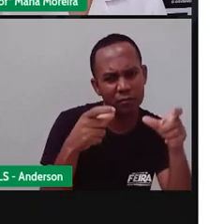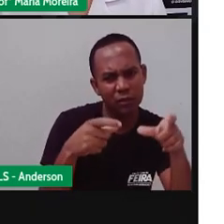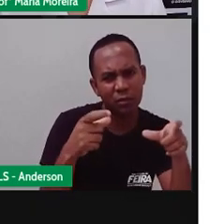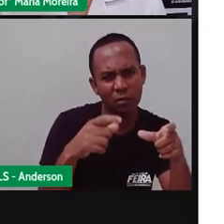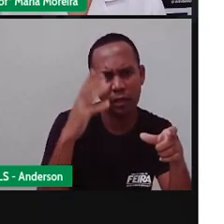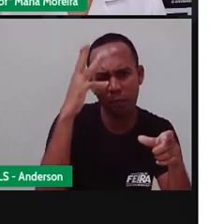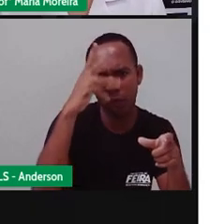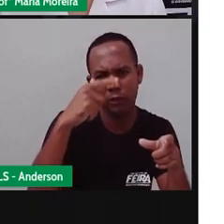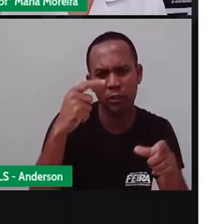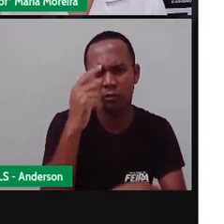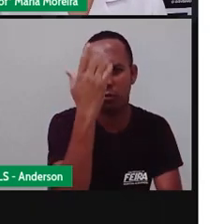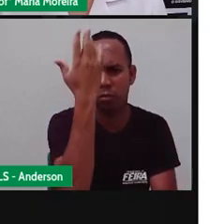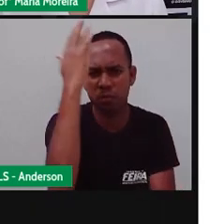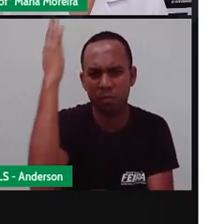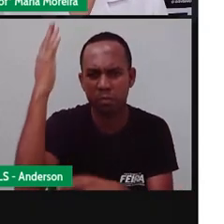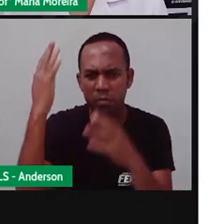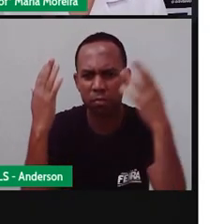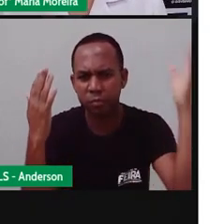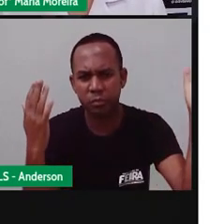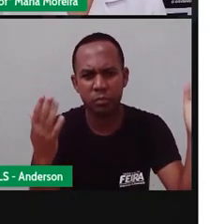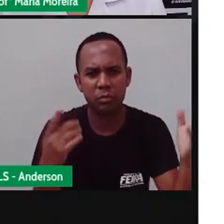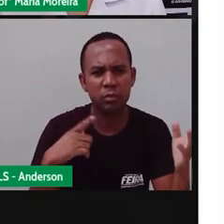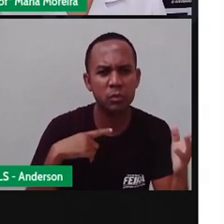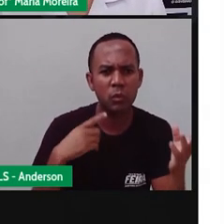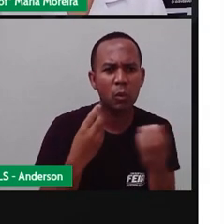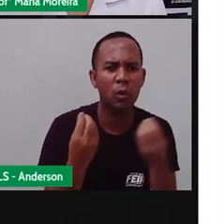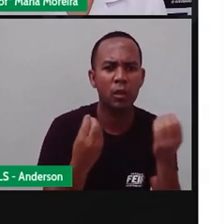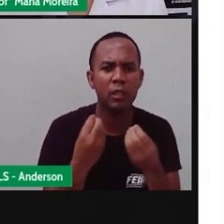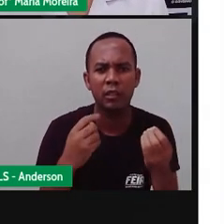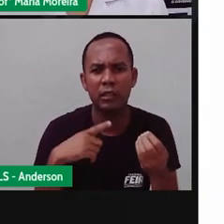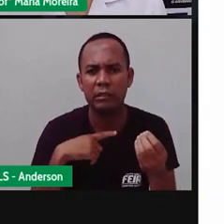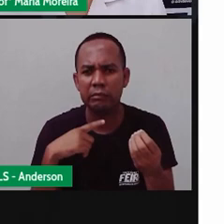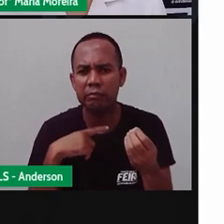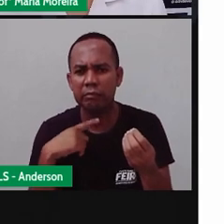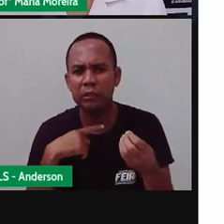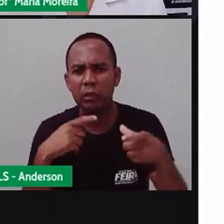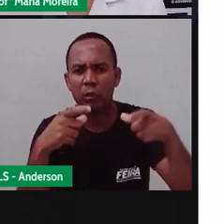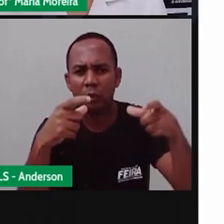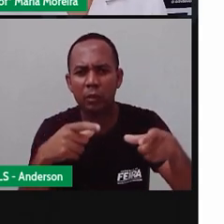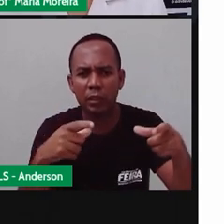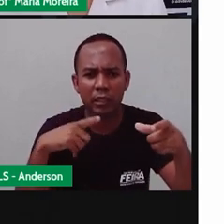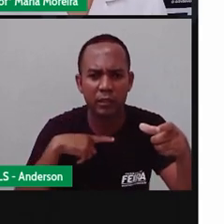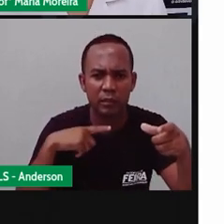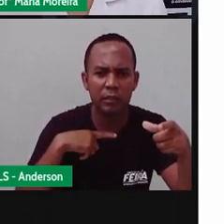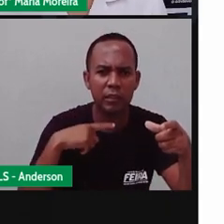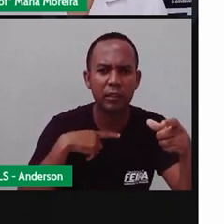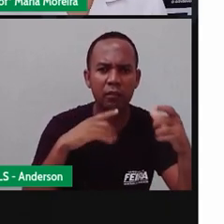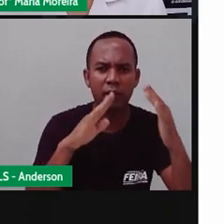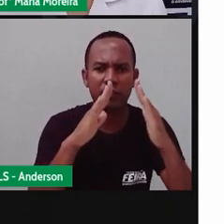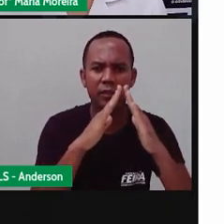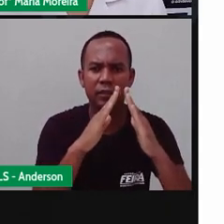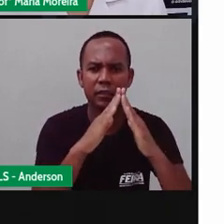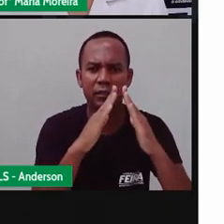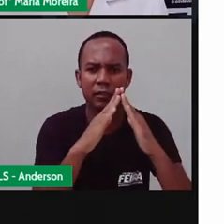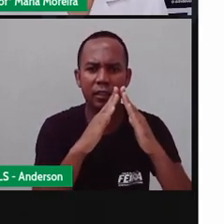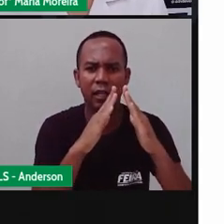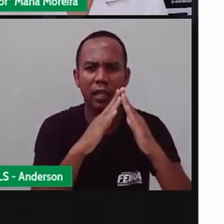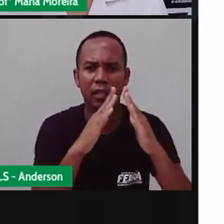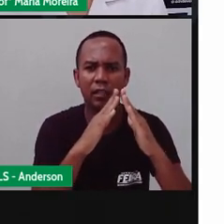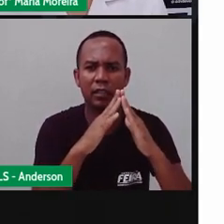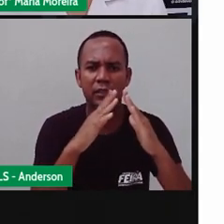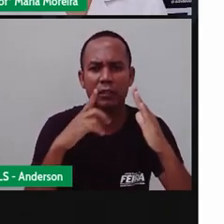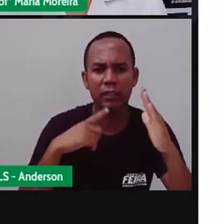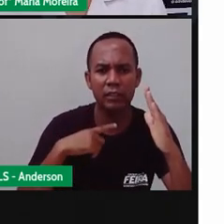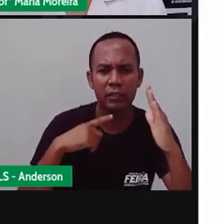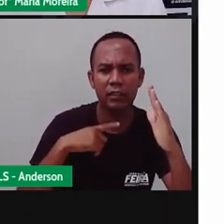Isso. E se eu fosse descrever essa paisagem, eu iria dizer o quê? Ah, tem uma casa. Tem